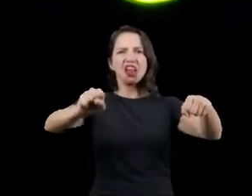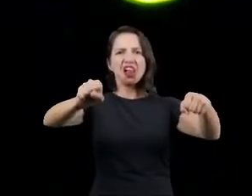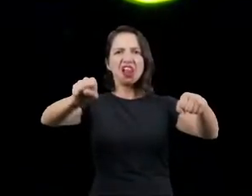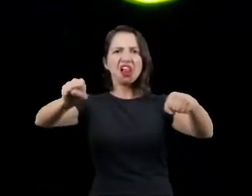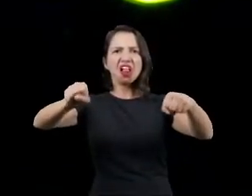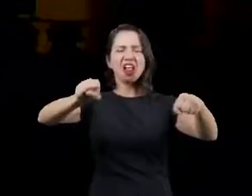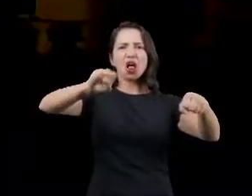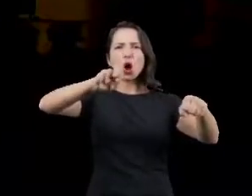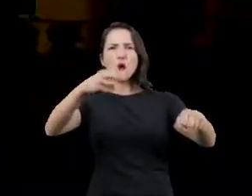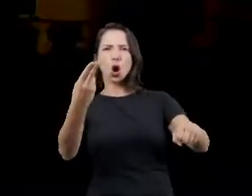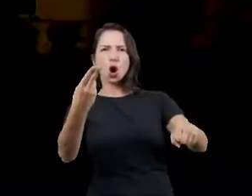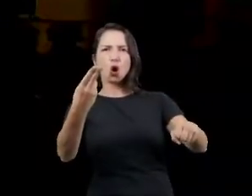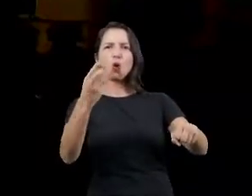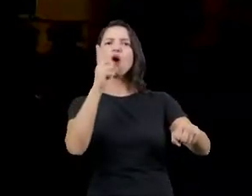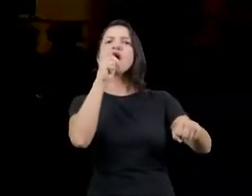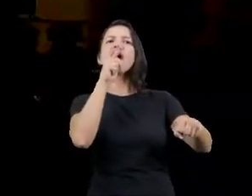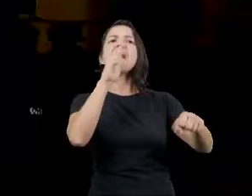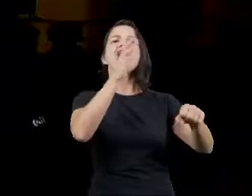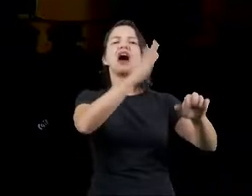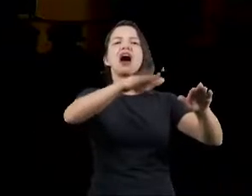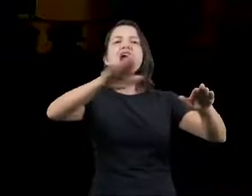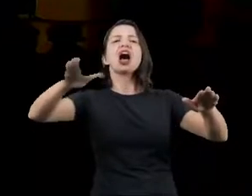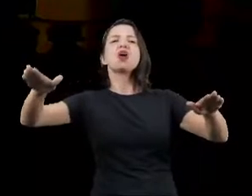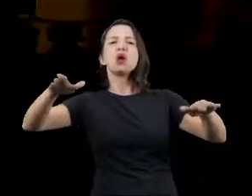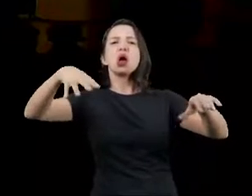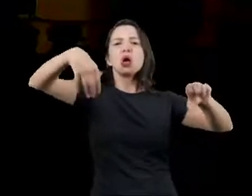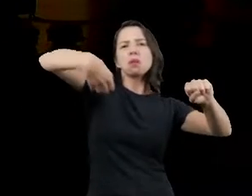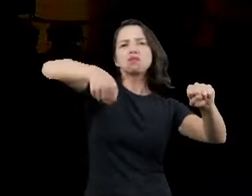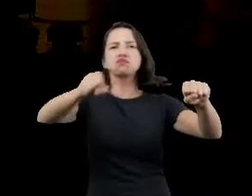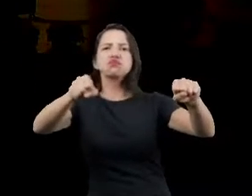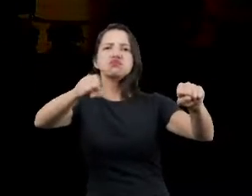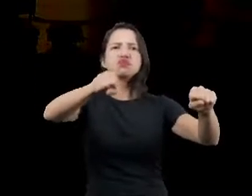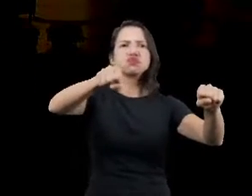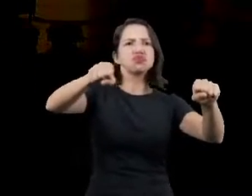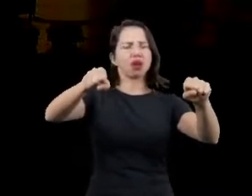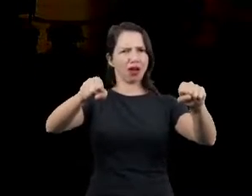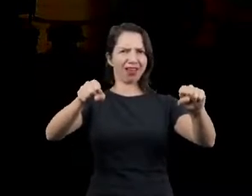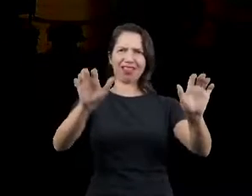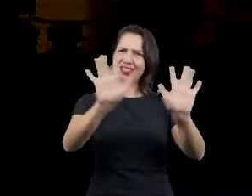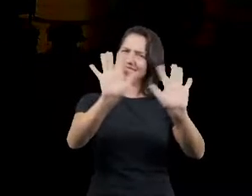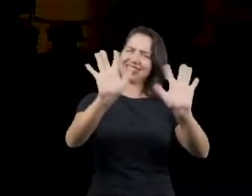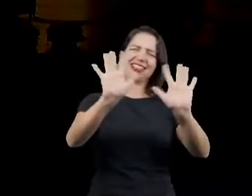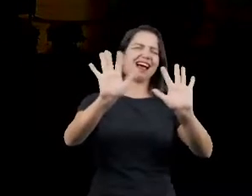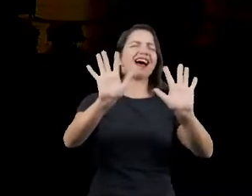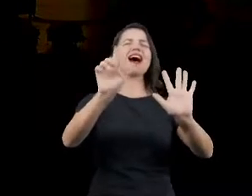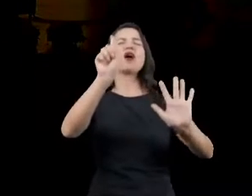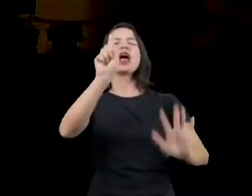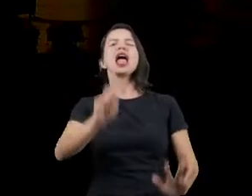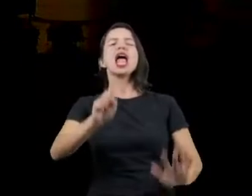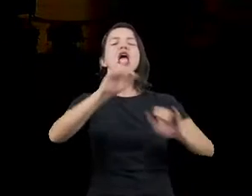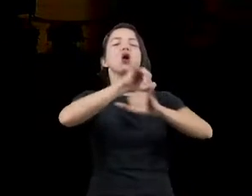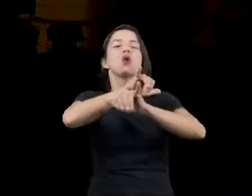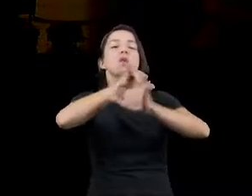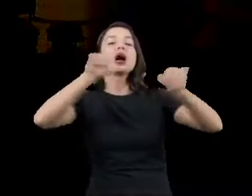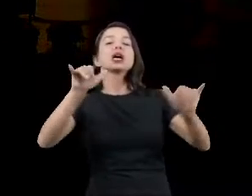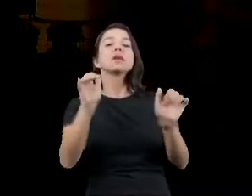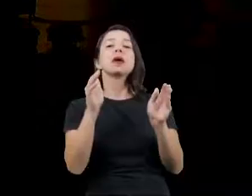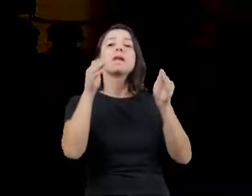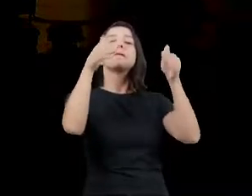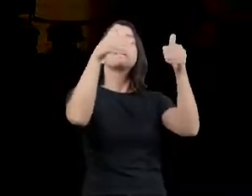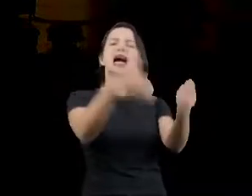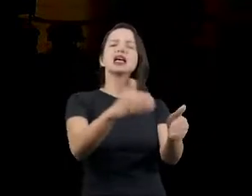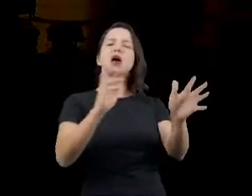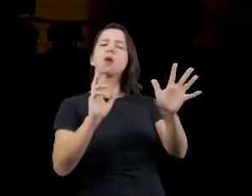plural, com participação dos movimentos sociais, dos artistas, ouvindo,